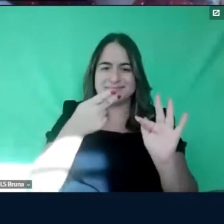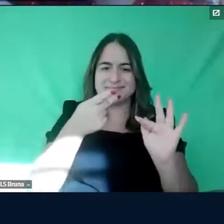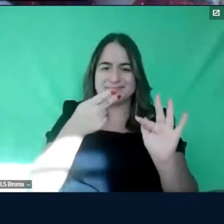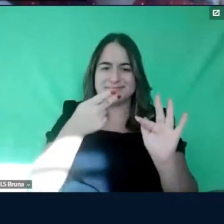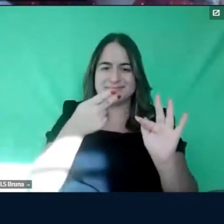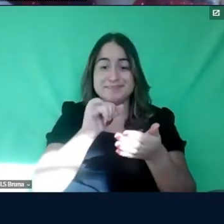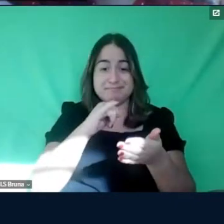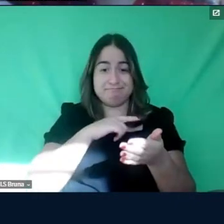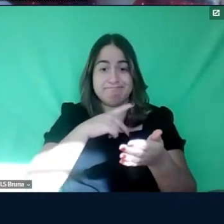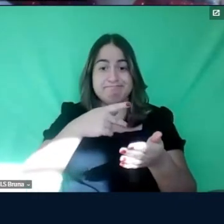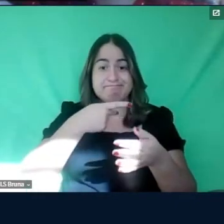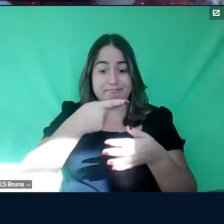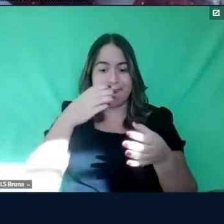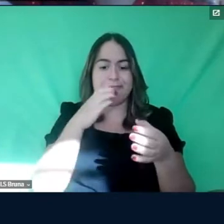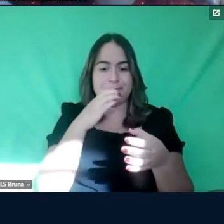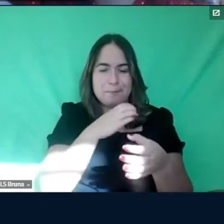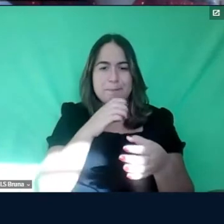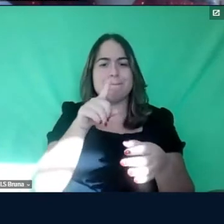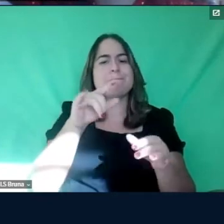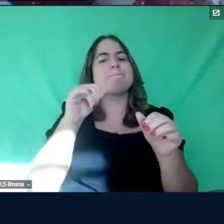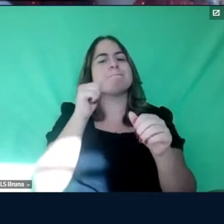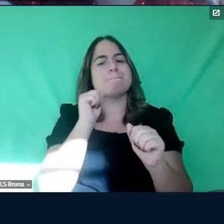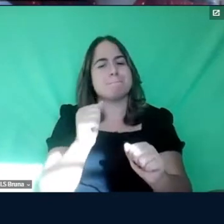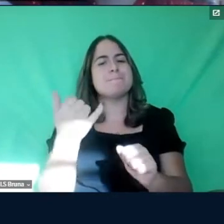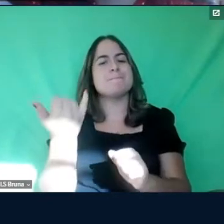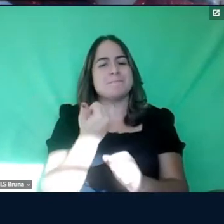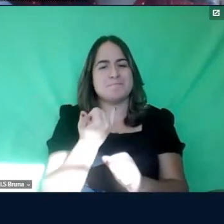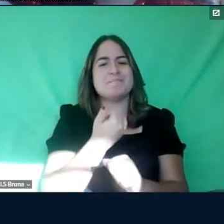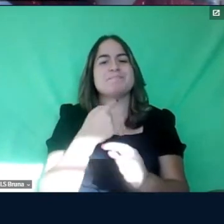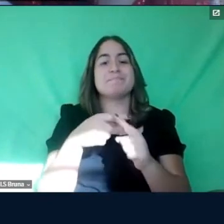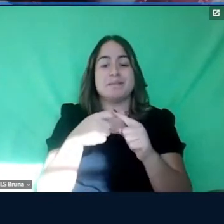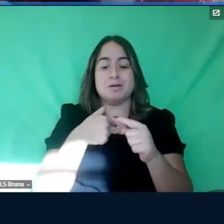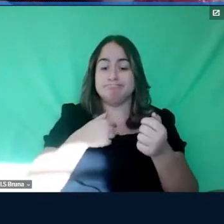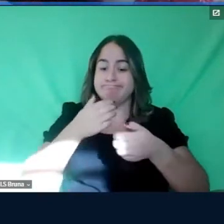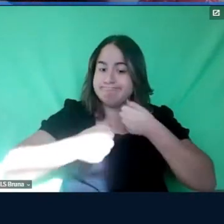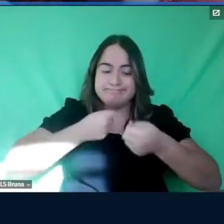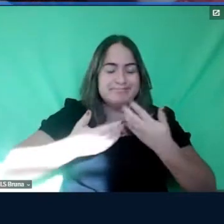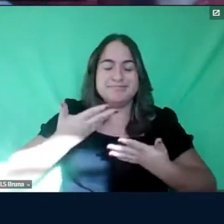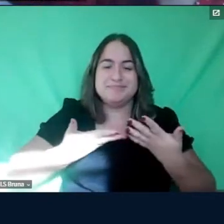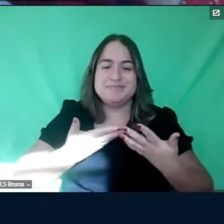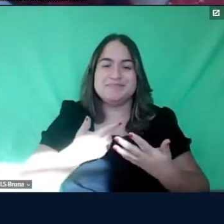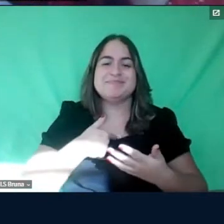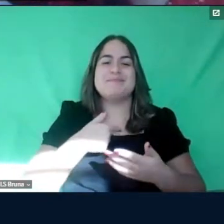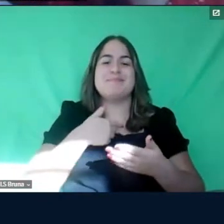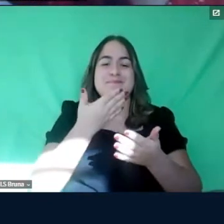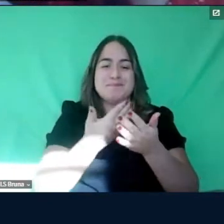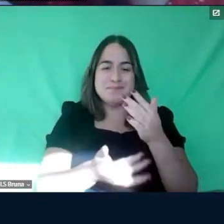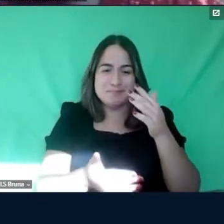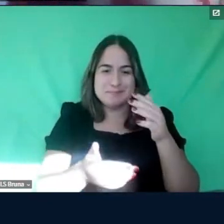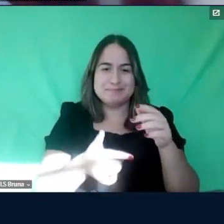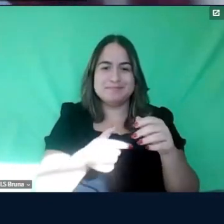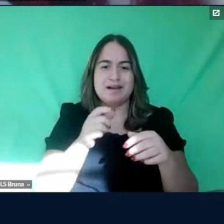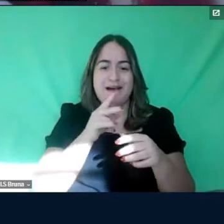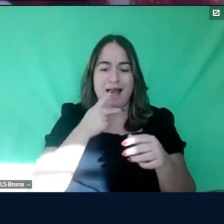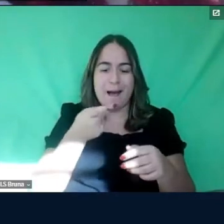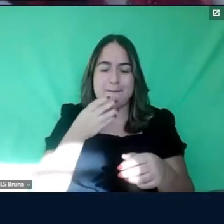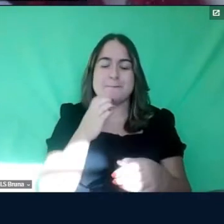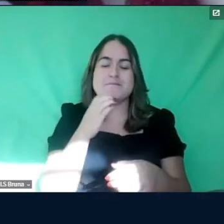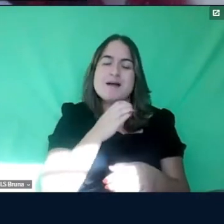muito rápido, vocês me avisem porque eu me empolgo e aí eu perco a noção da velocidade.